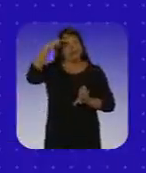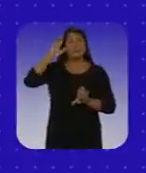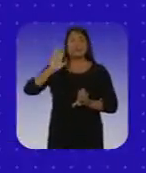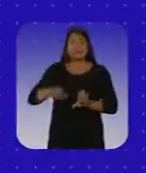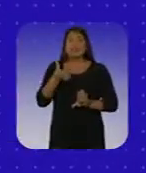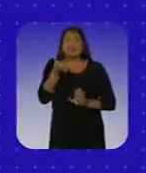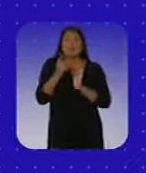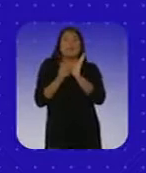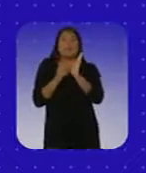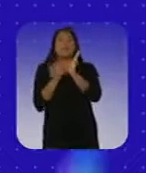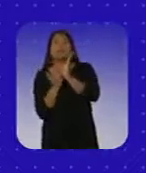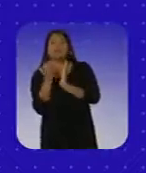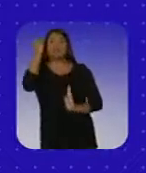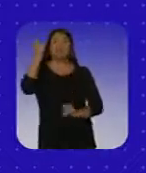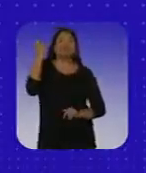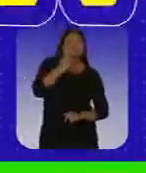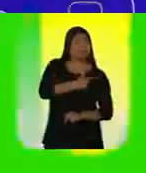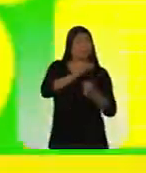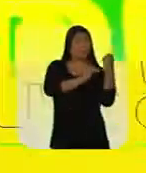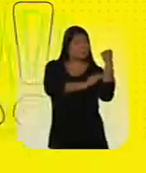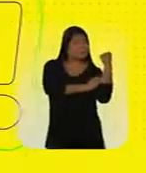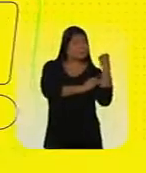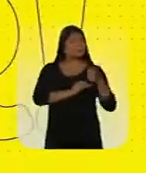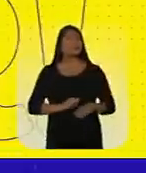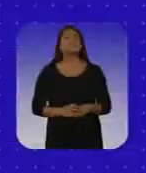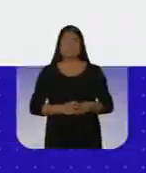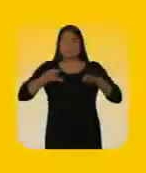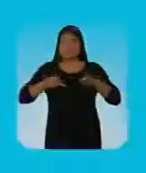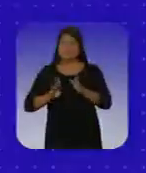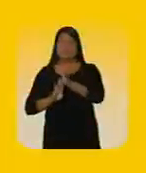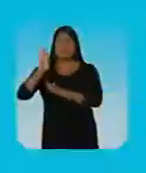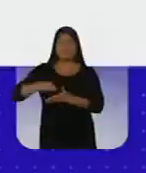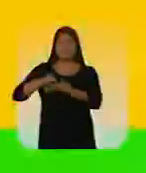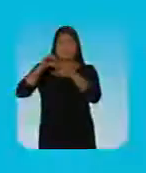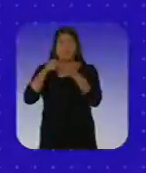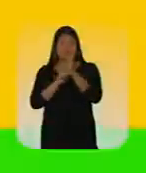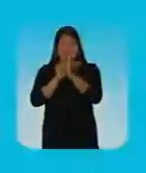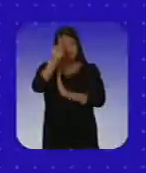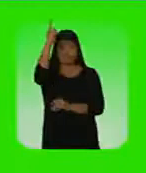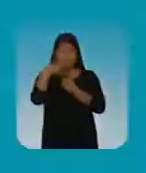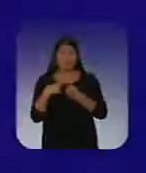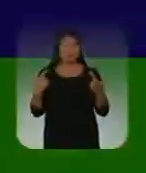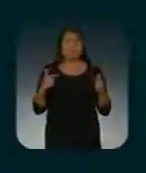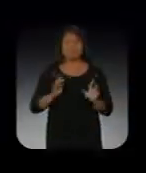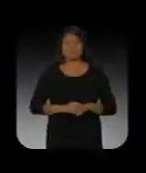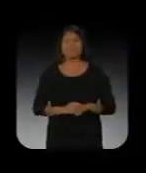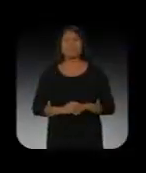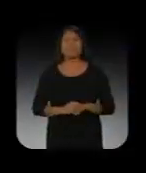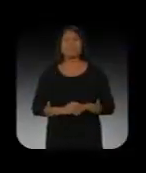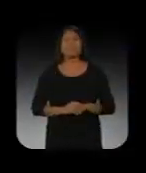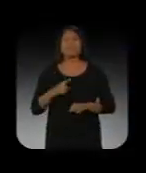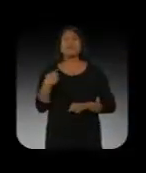o Wilson já está a seis pontos à frente de Amazonas. Segue o líder! E segue o líder, porque foguete não tem ré.